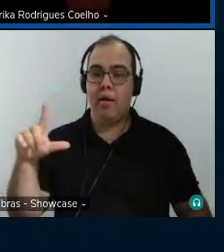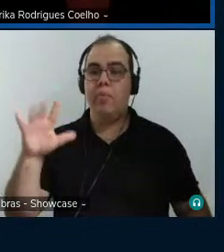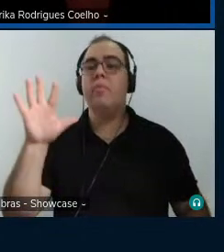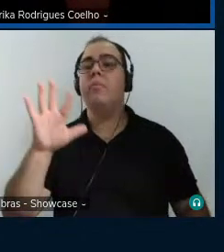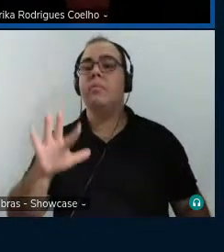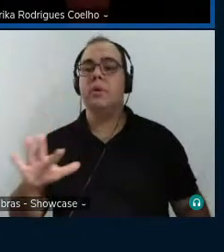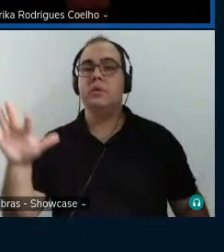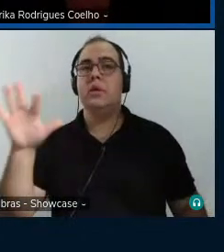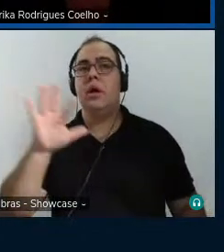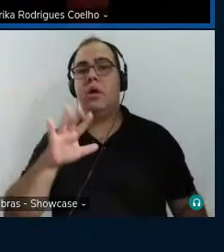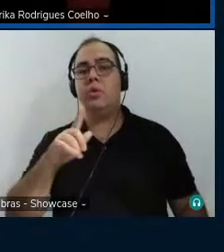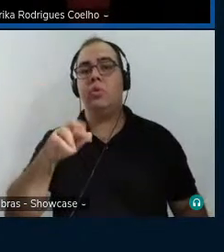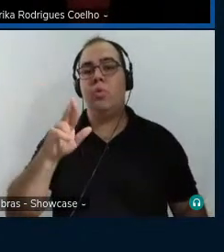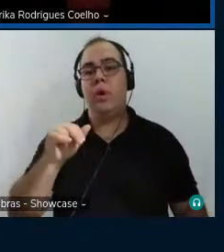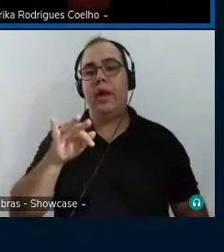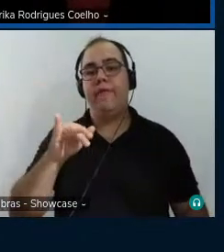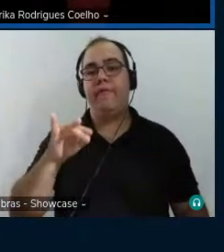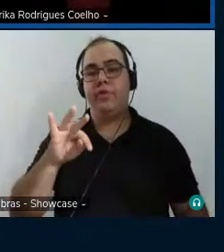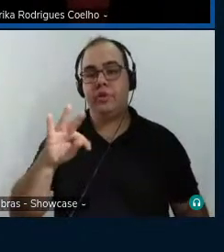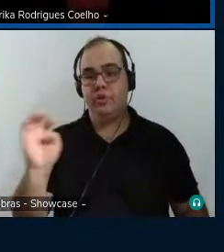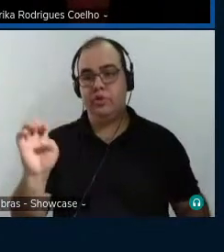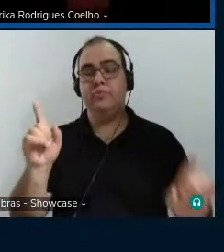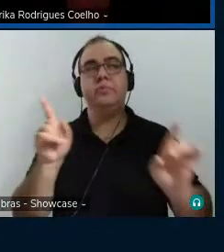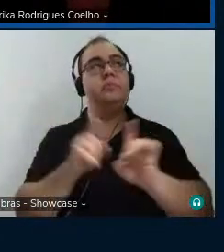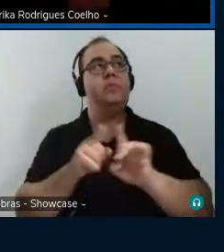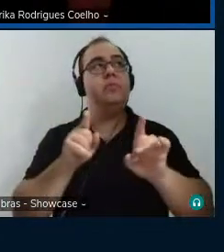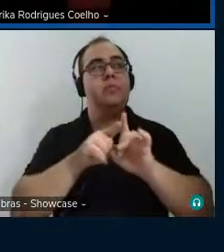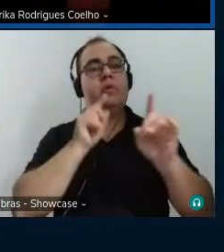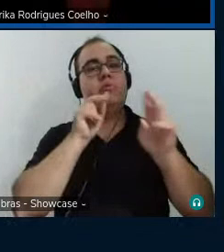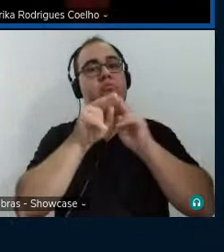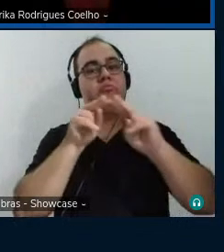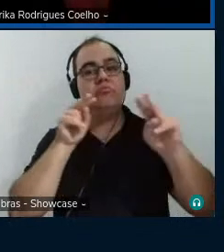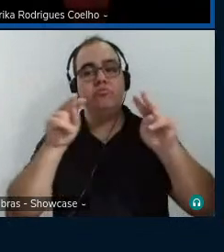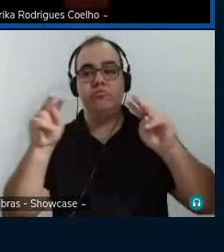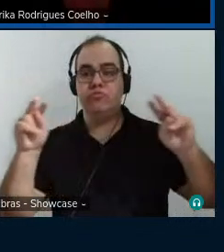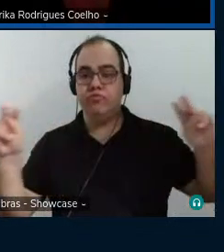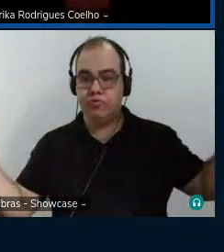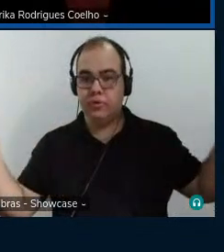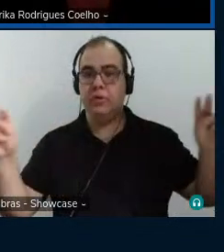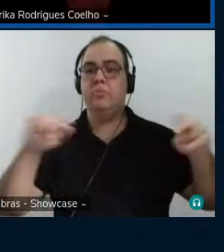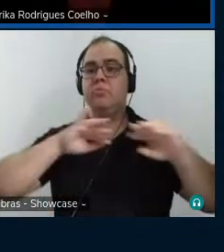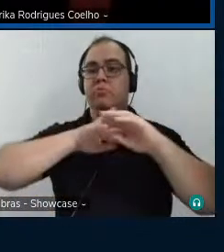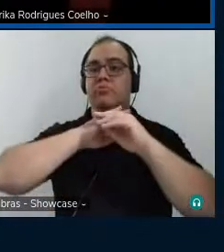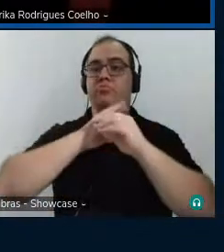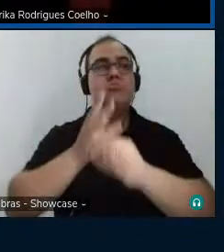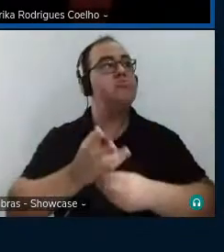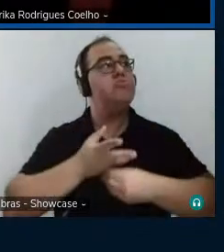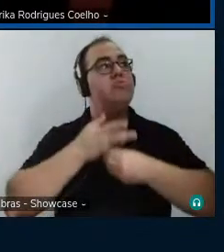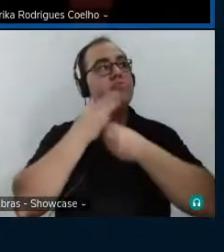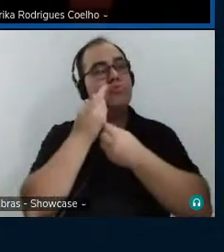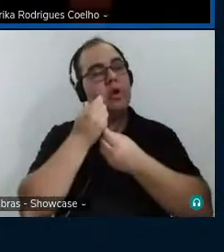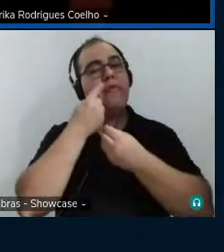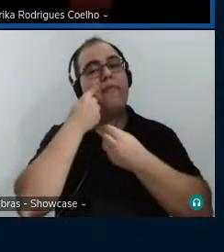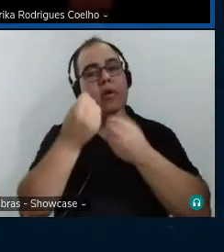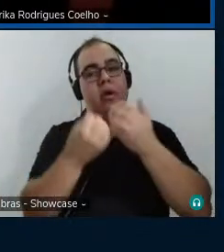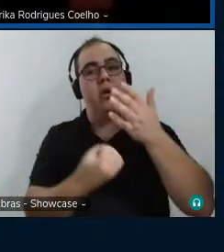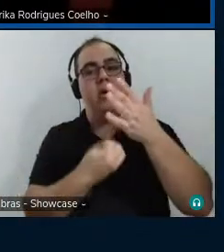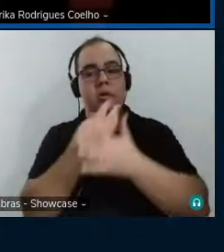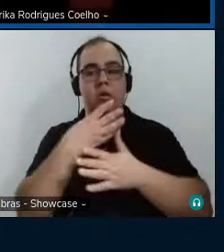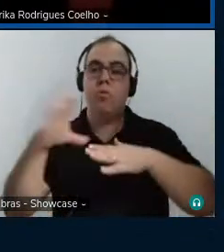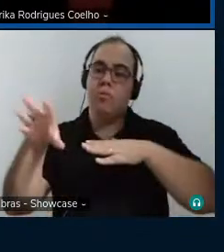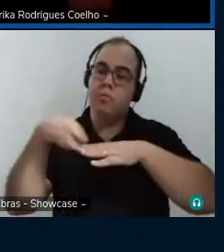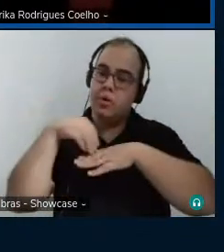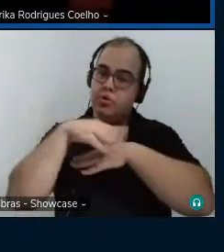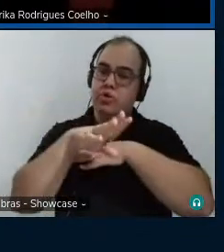também potencializar as subjetividades e alteridade via o processo criativo, de criação compartilhada, que não deu